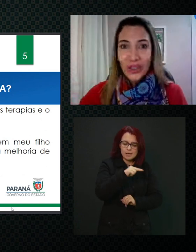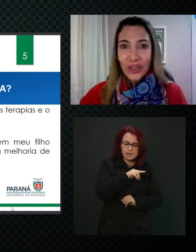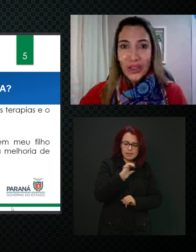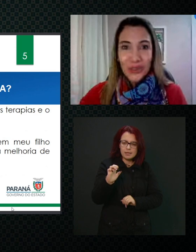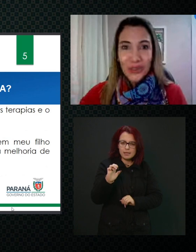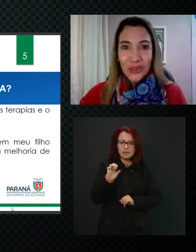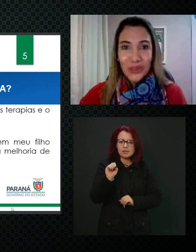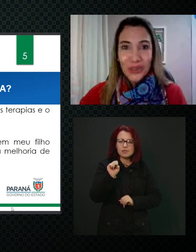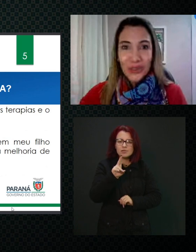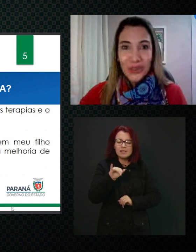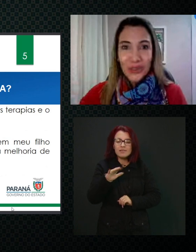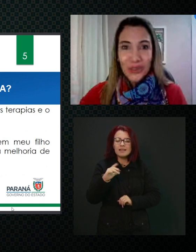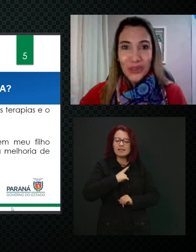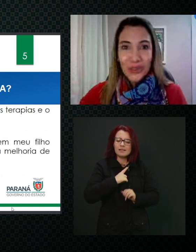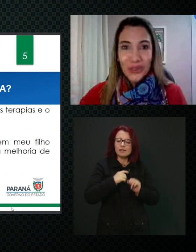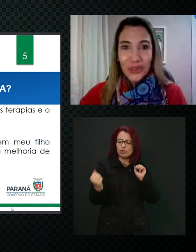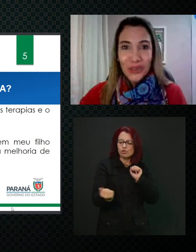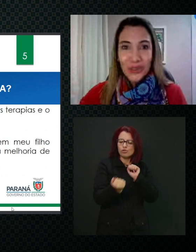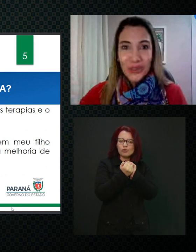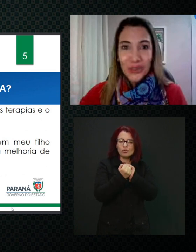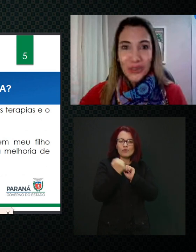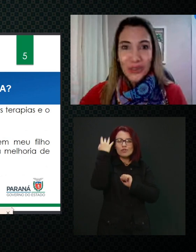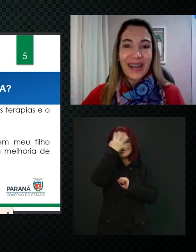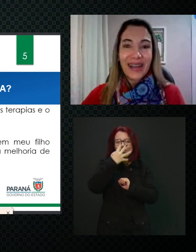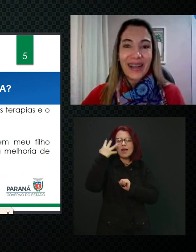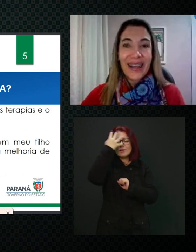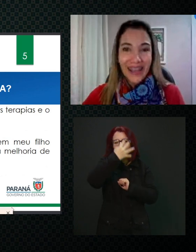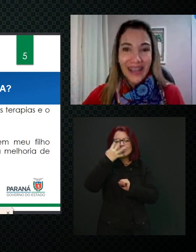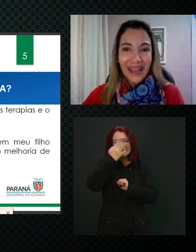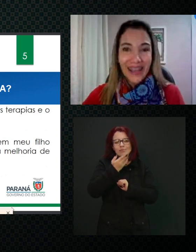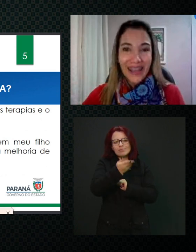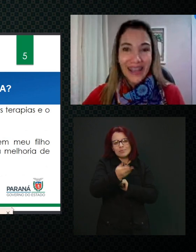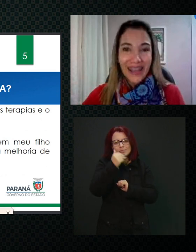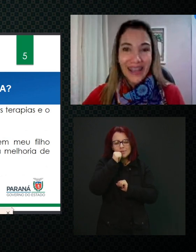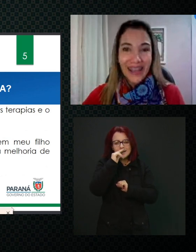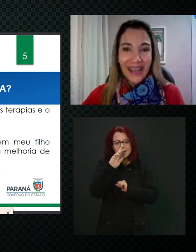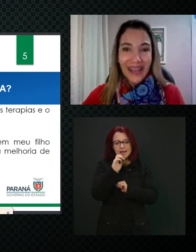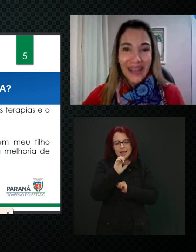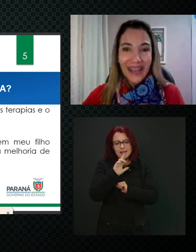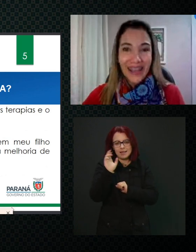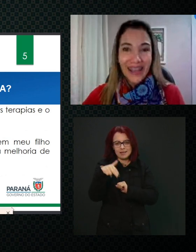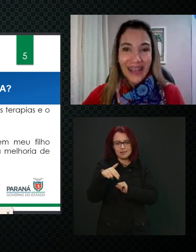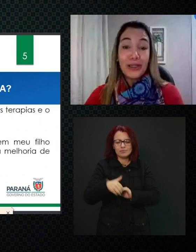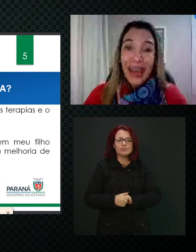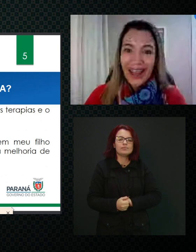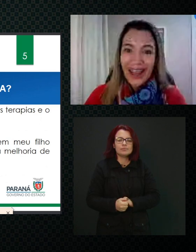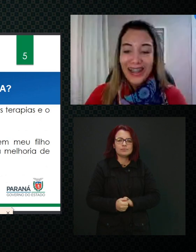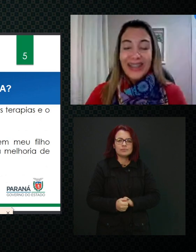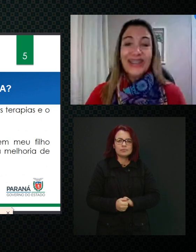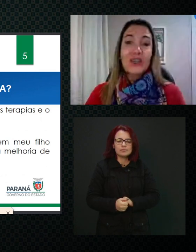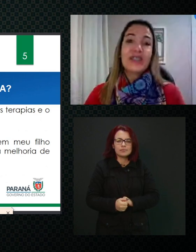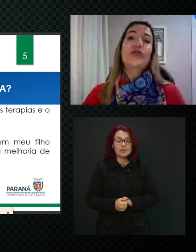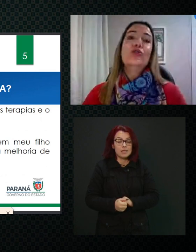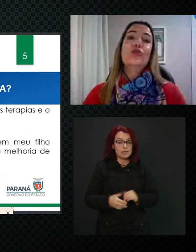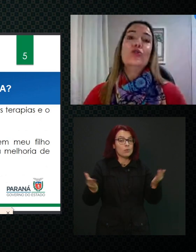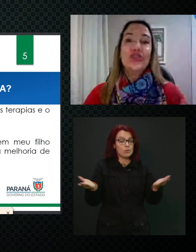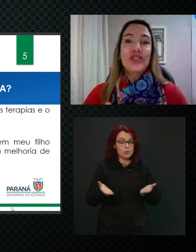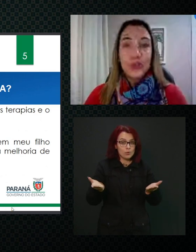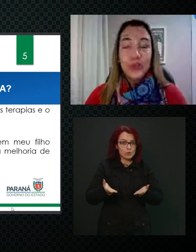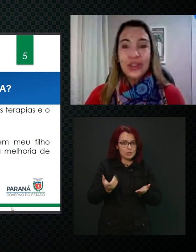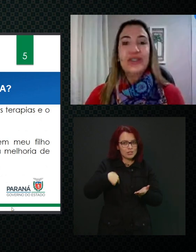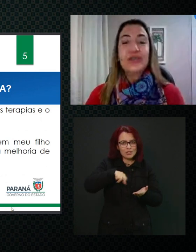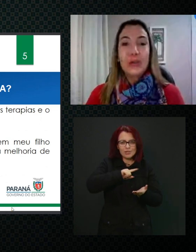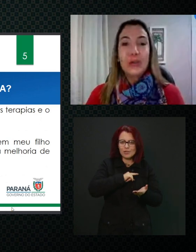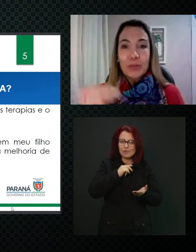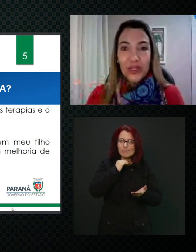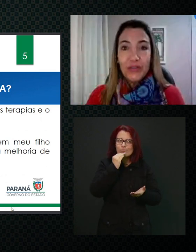horas com a Ellen Keller, né? Ela foi morar lá. Então, assim, nos dias de hoje, isso não é possível,